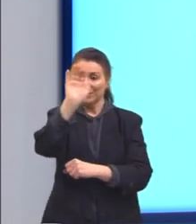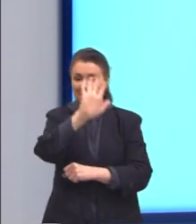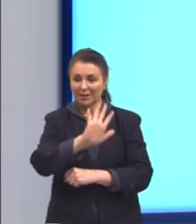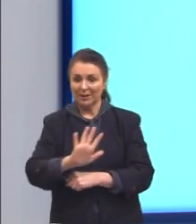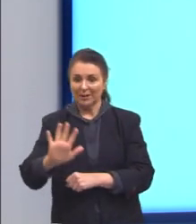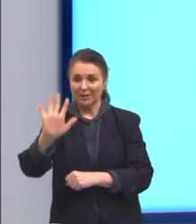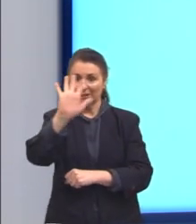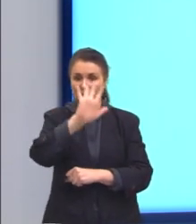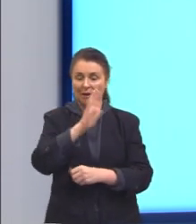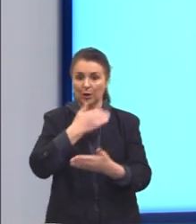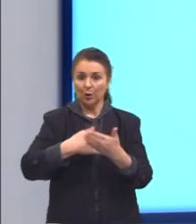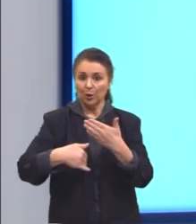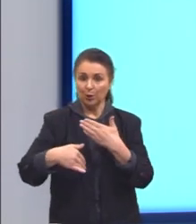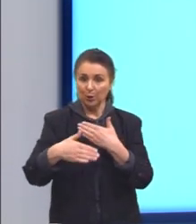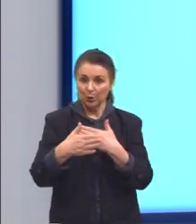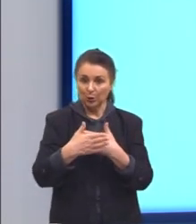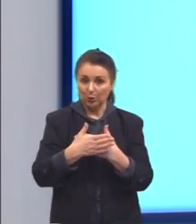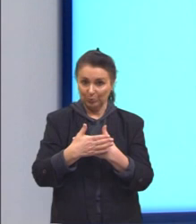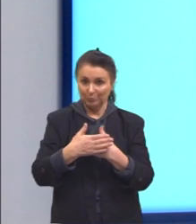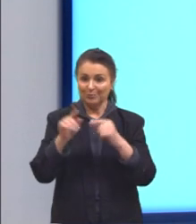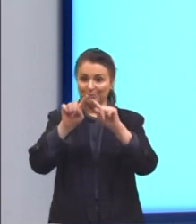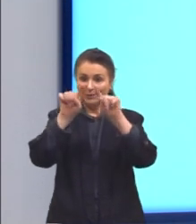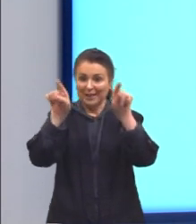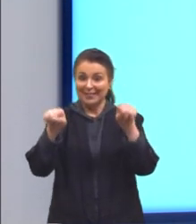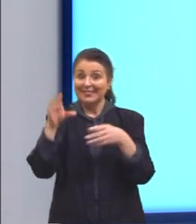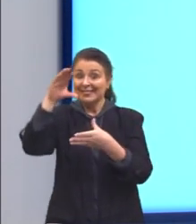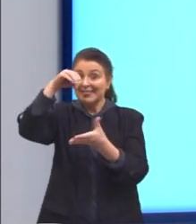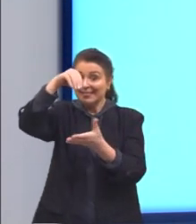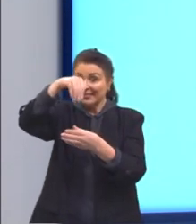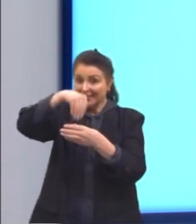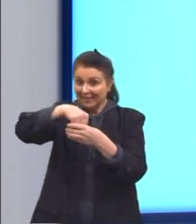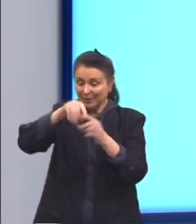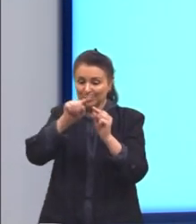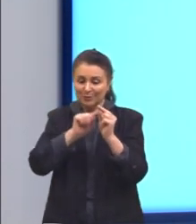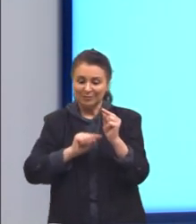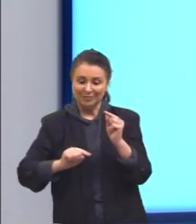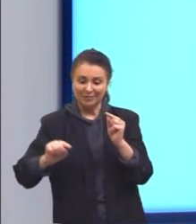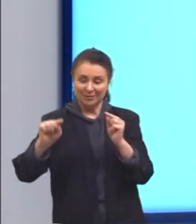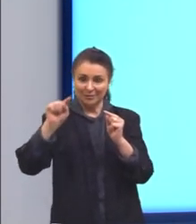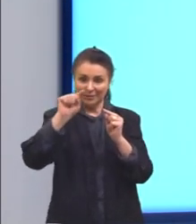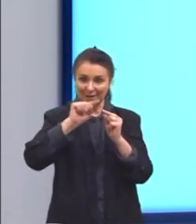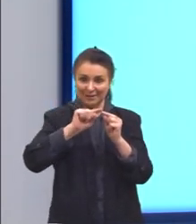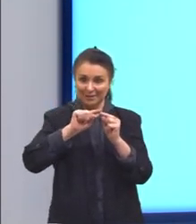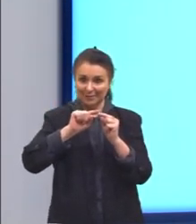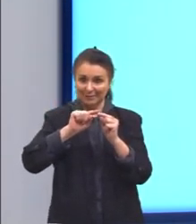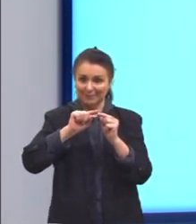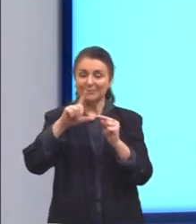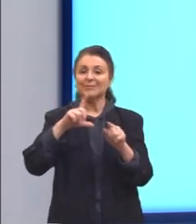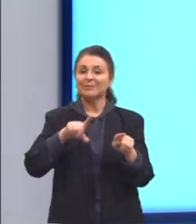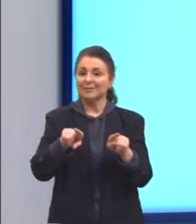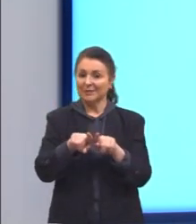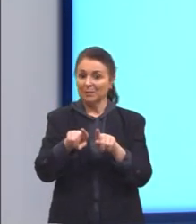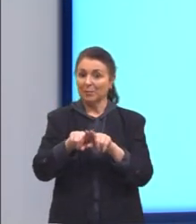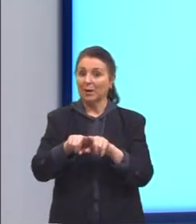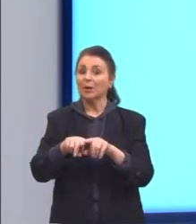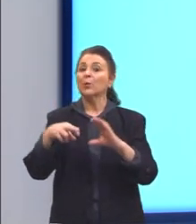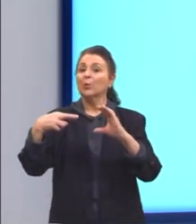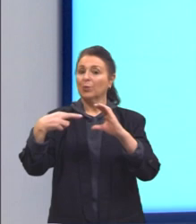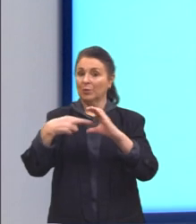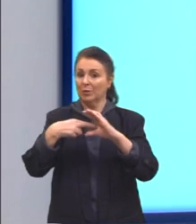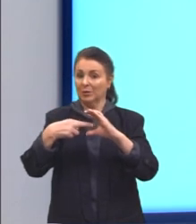a medida de toda a região delimitada pela circunferência e nós consideramos também o raio.